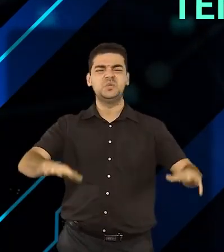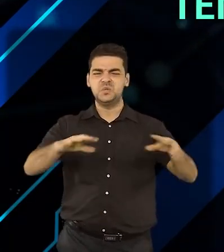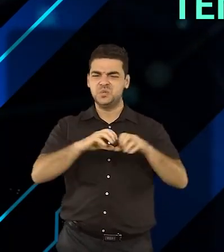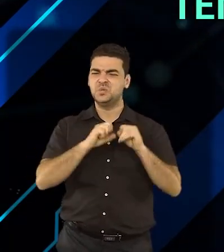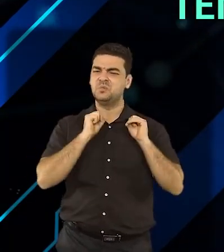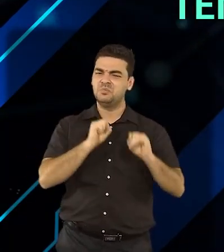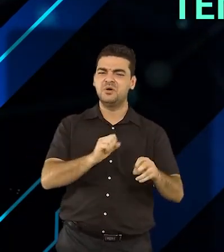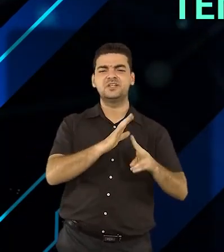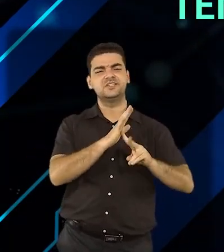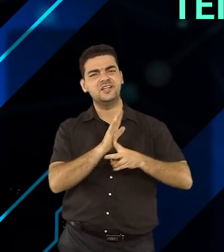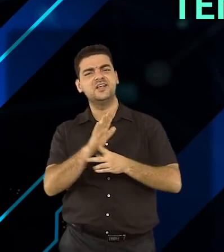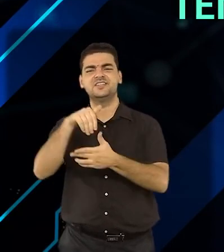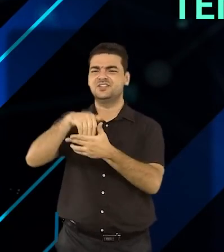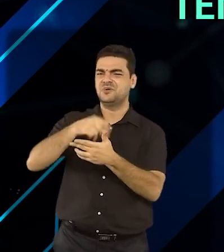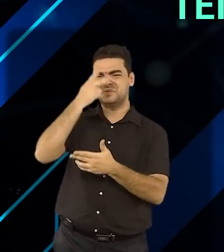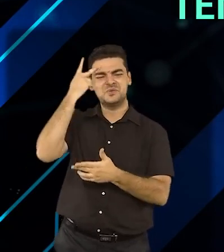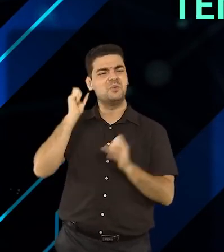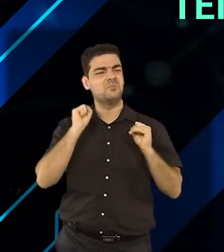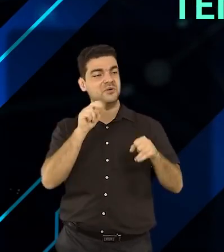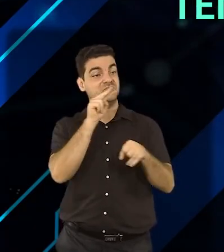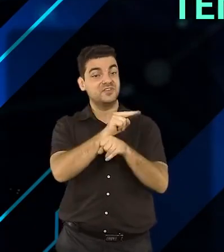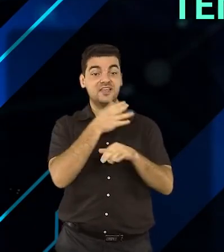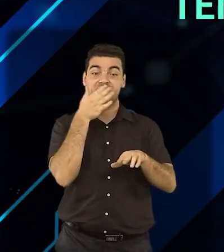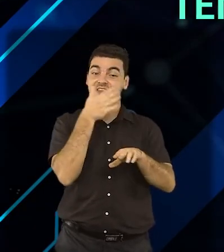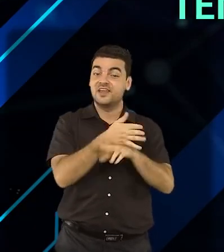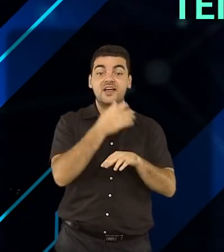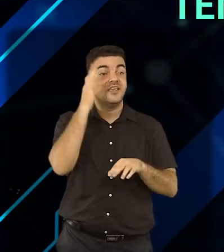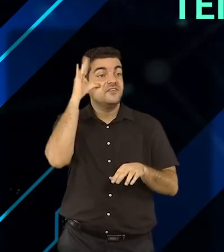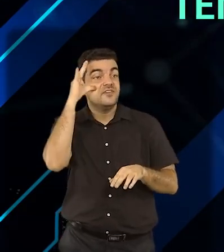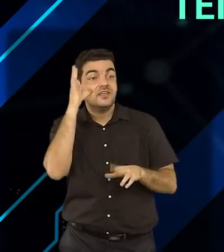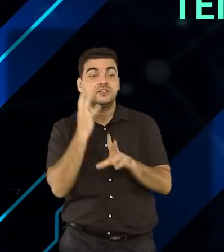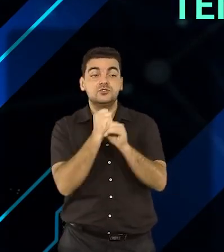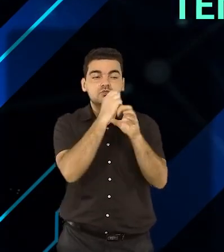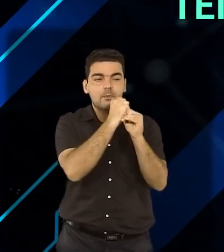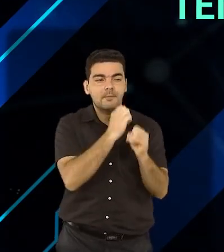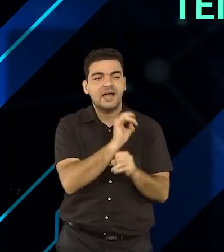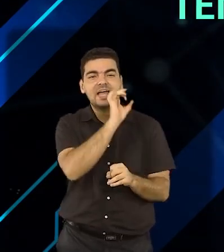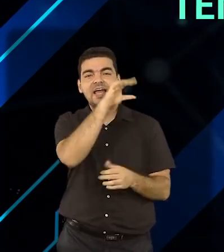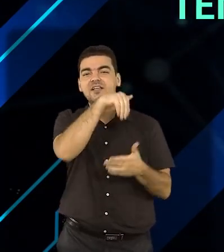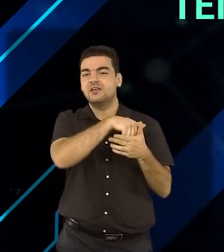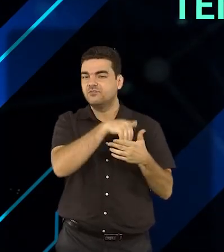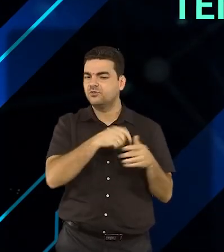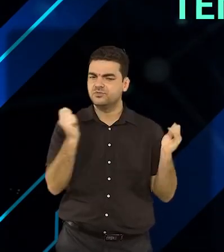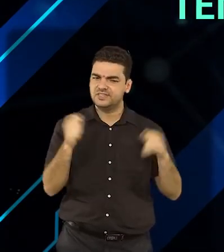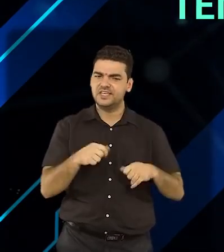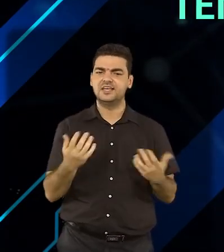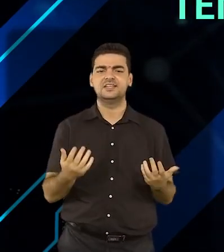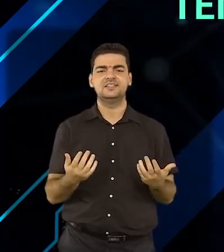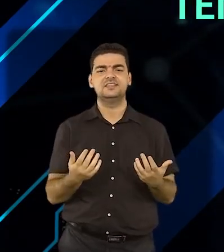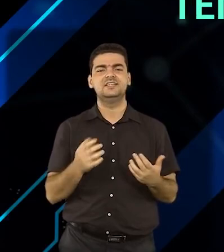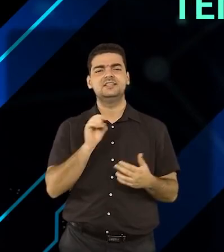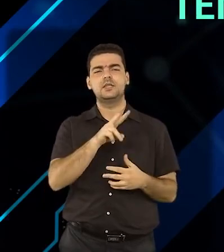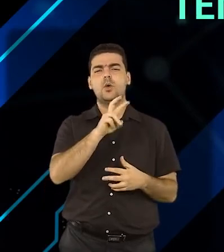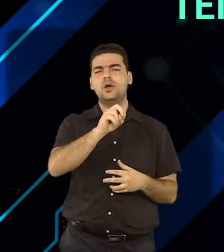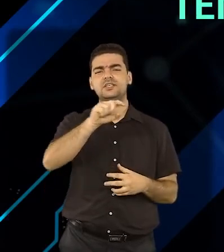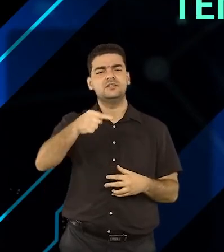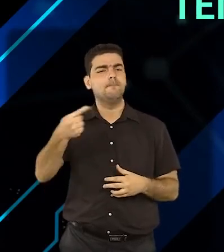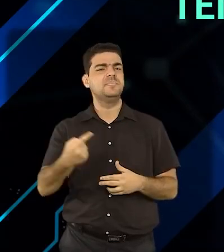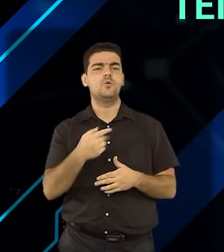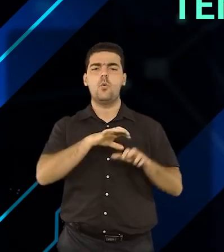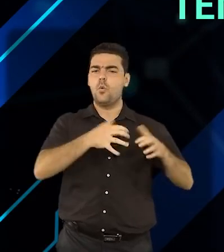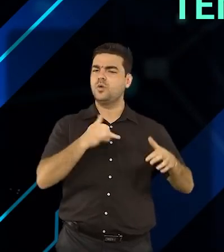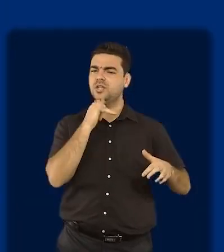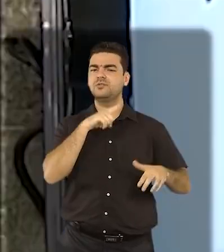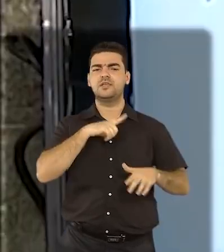candidatos e eleitores, têm acesso à votação de cada uma das quase 500 mil